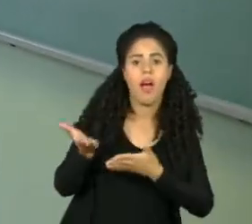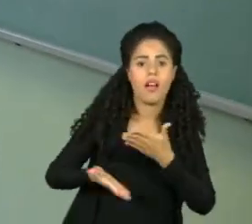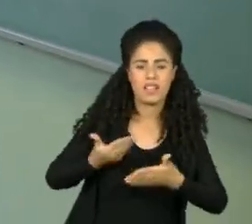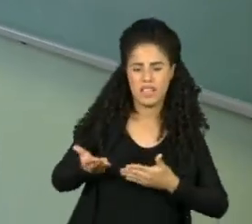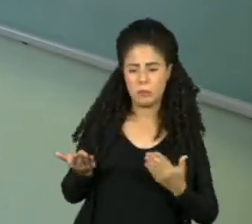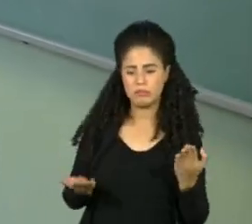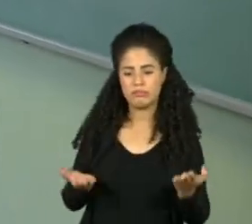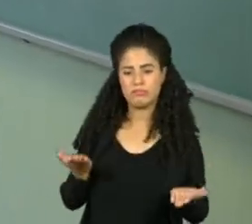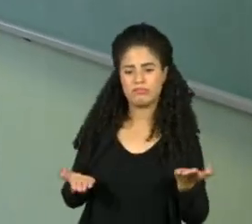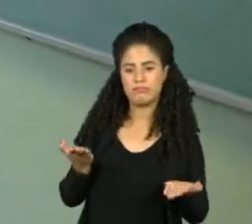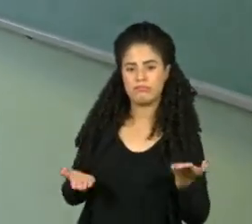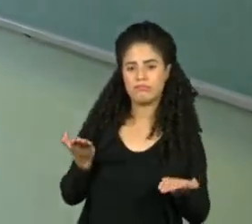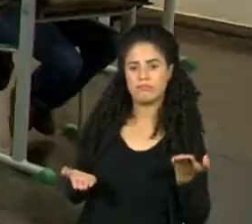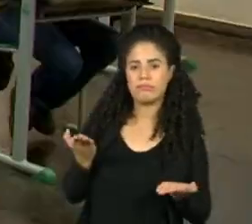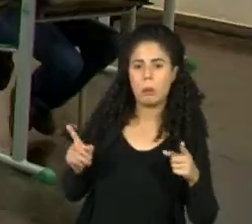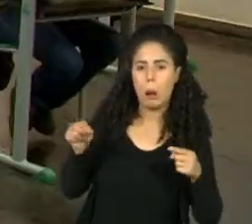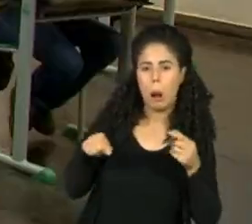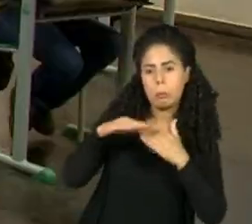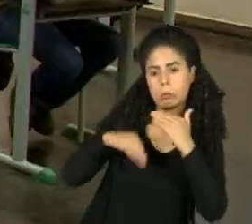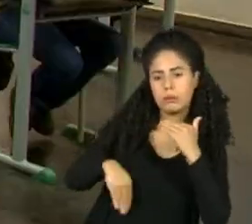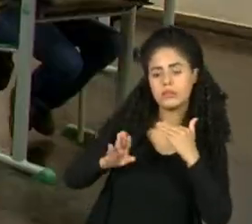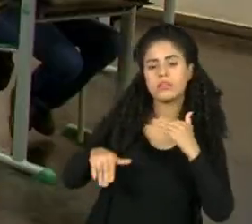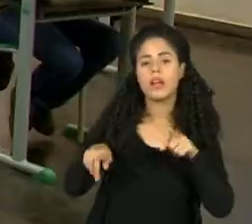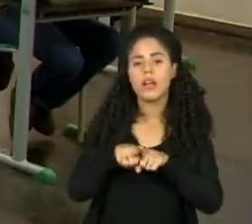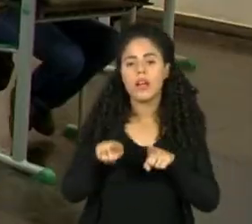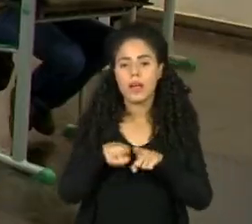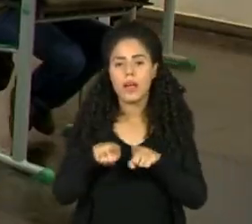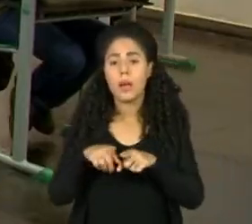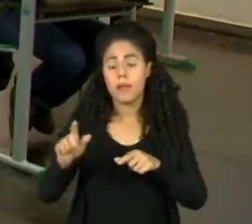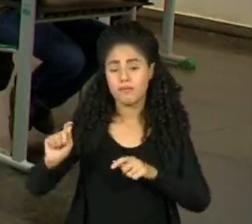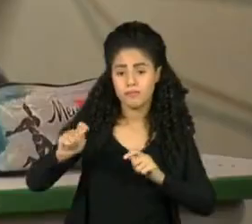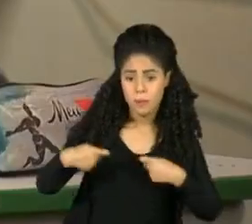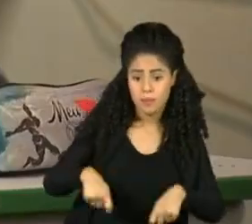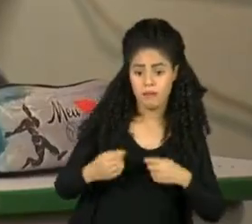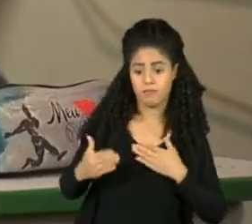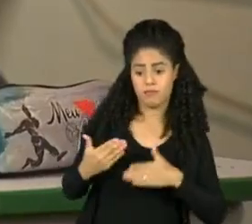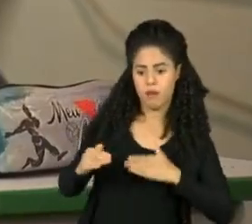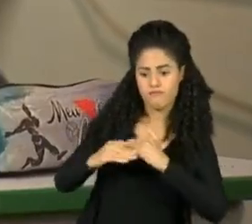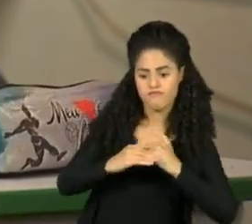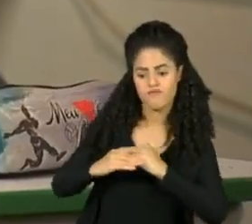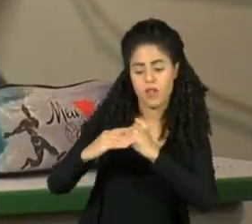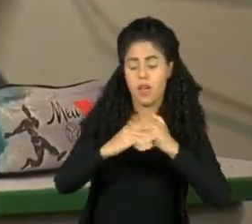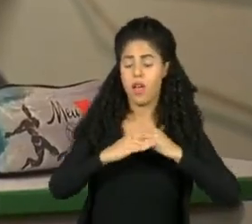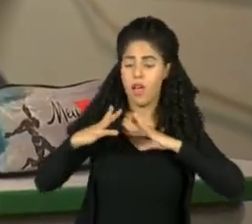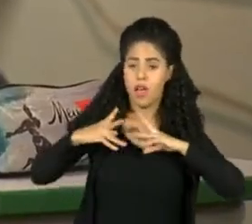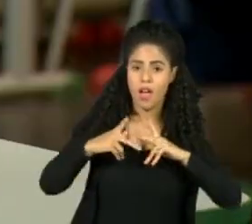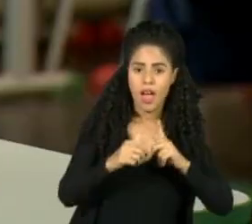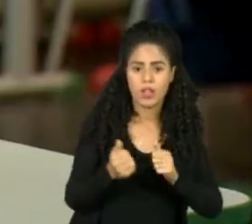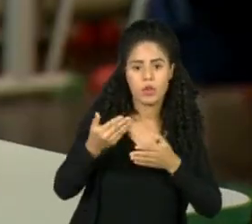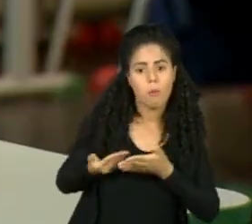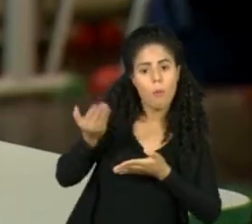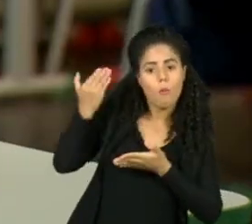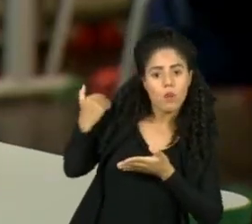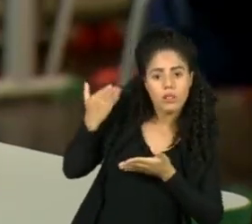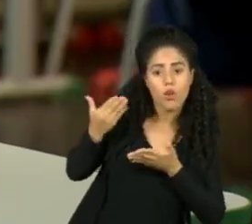desigualdade. Se a tivesse uma coordenação nacional, a gente estaria num cenário onde esses que ficaram para trás teriam um suporte maior.